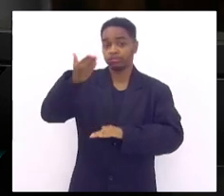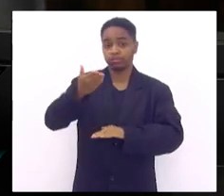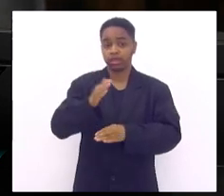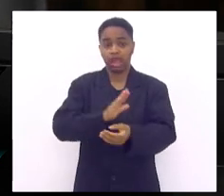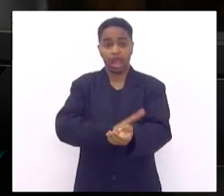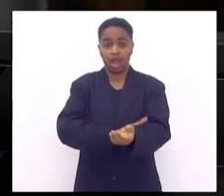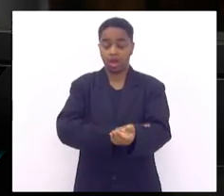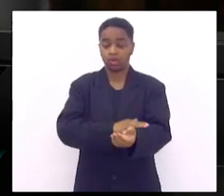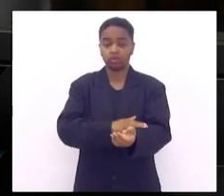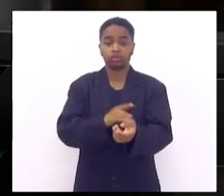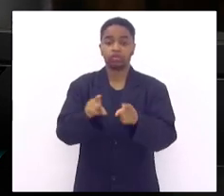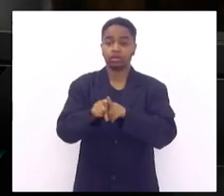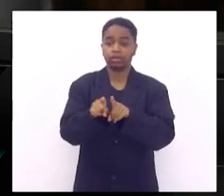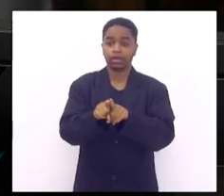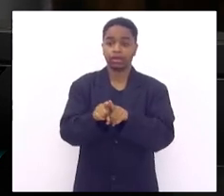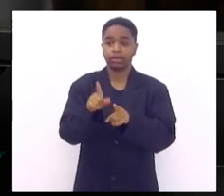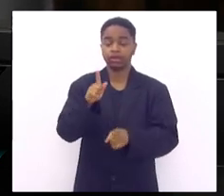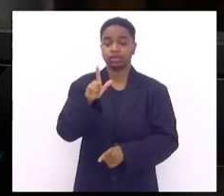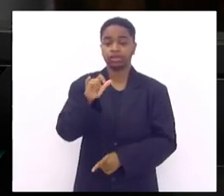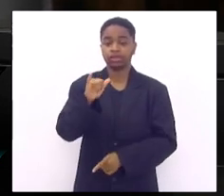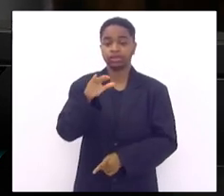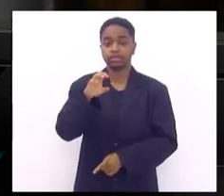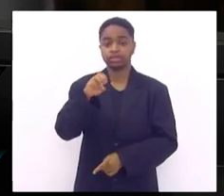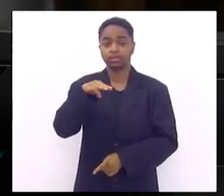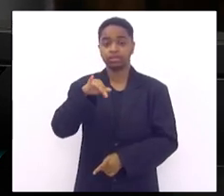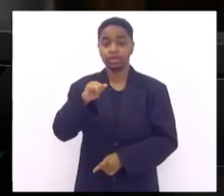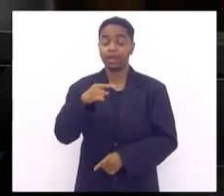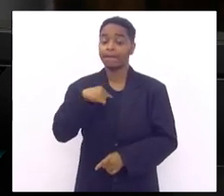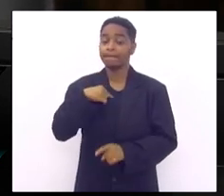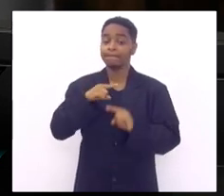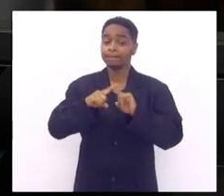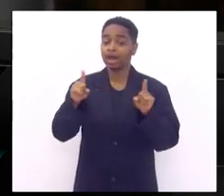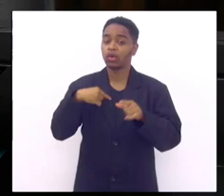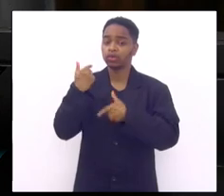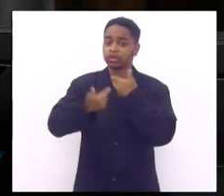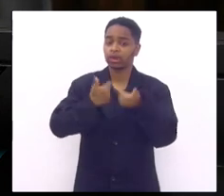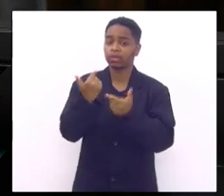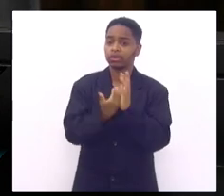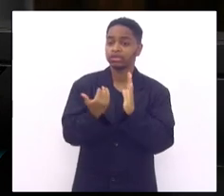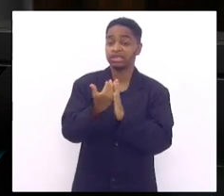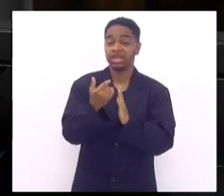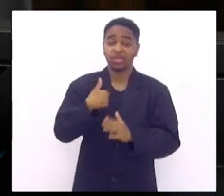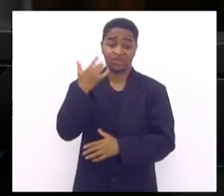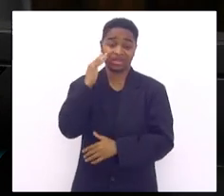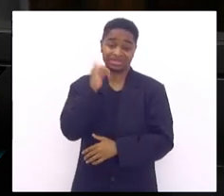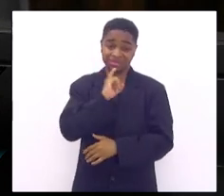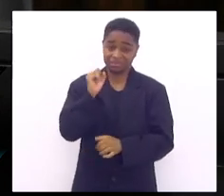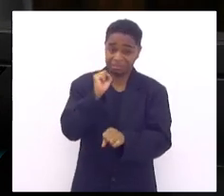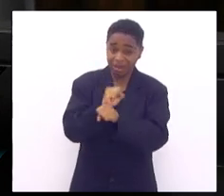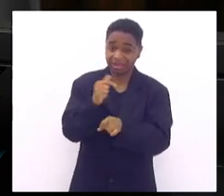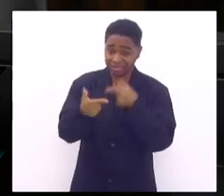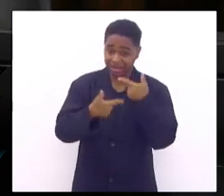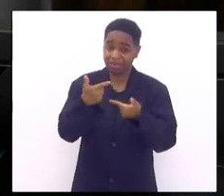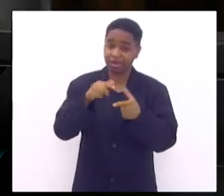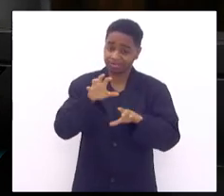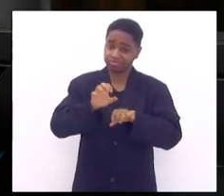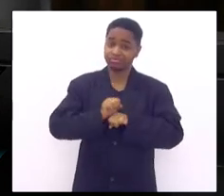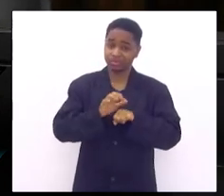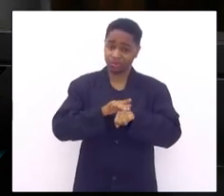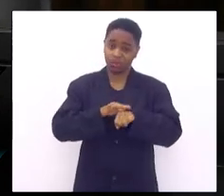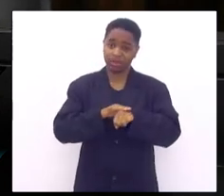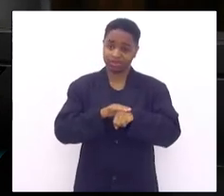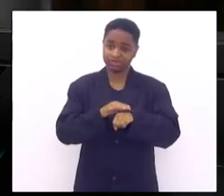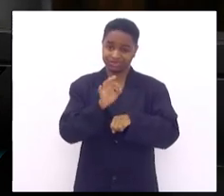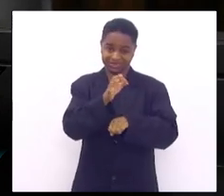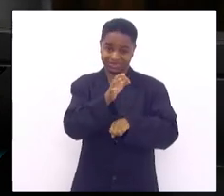pressão e nem de glicemia mas eu sou hiperativo trabalho para caramba acho que se eu parar de trabalhar acho que eu adoeço e vou ter tudo isso